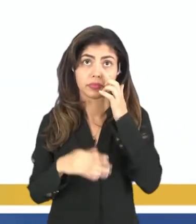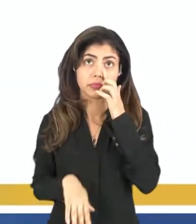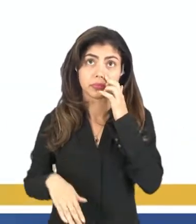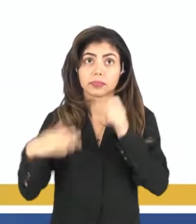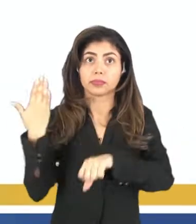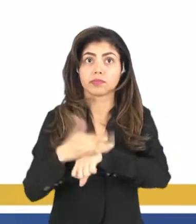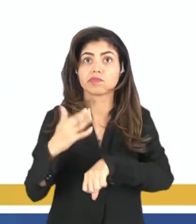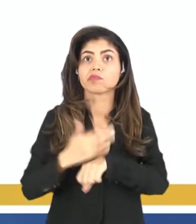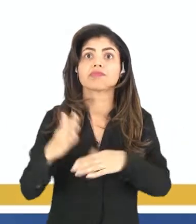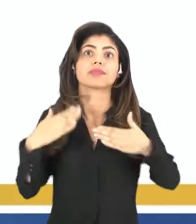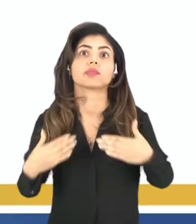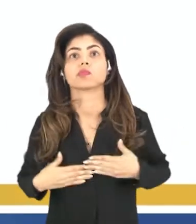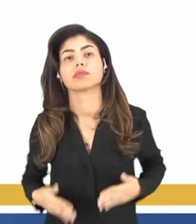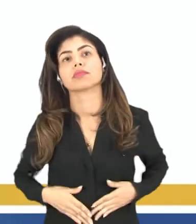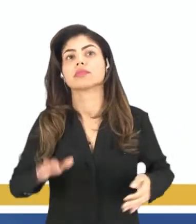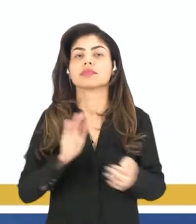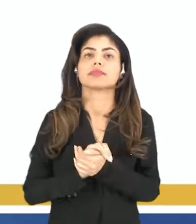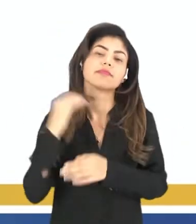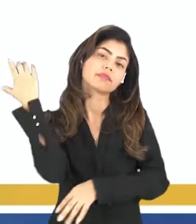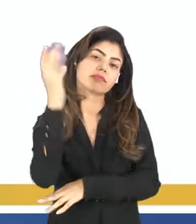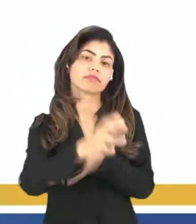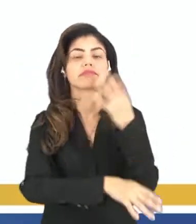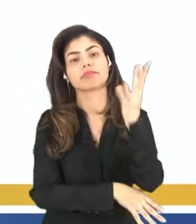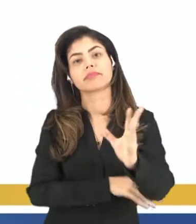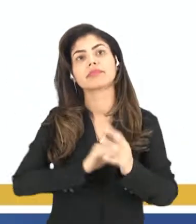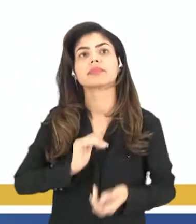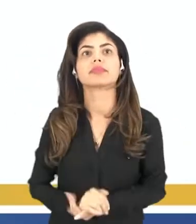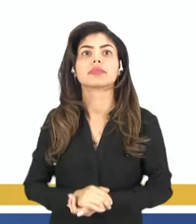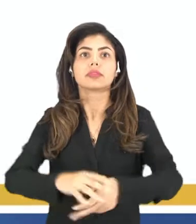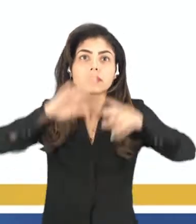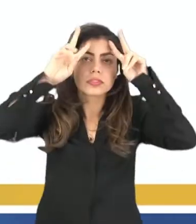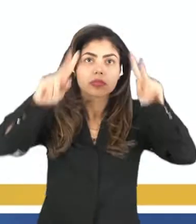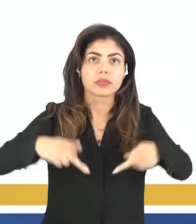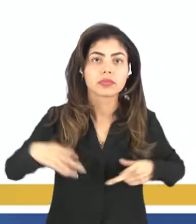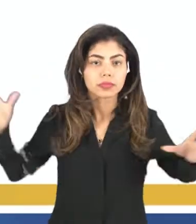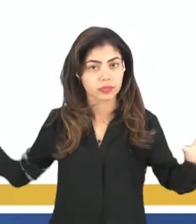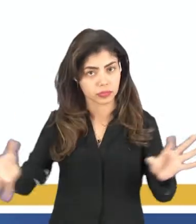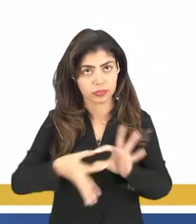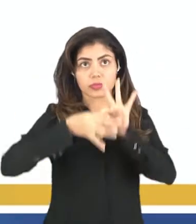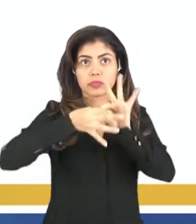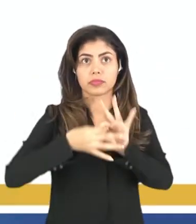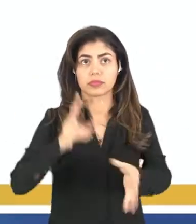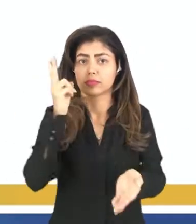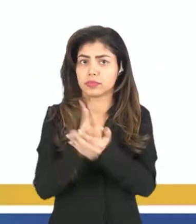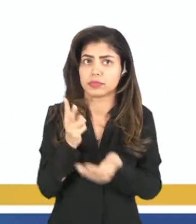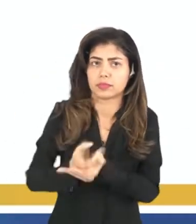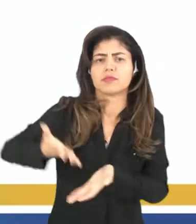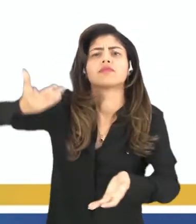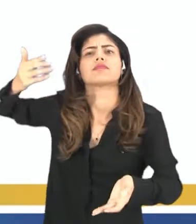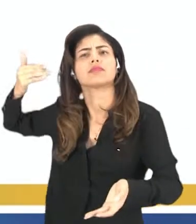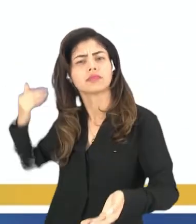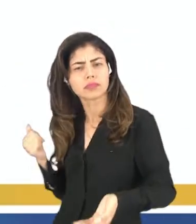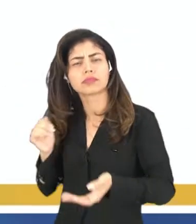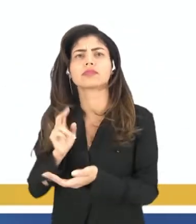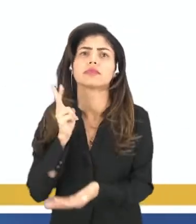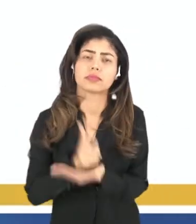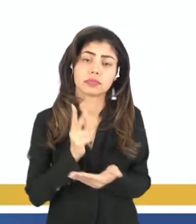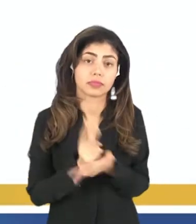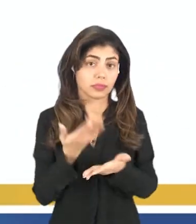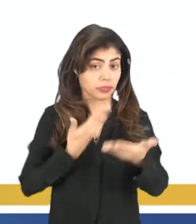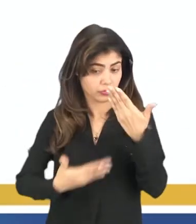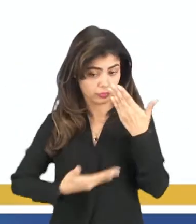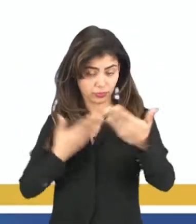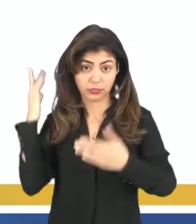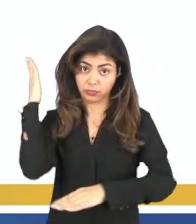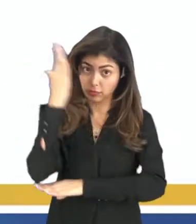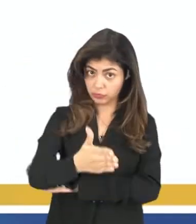práticas corporais de aventura na natureza, né? O ser humano está ligado à natureza desde os primórdios, pois sempre teve relação